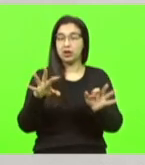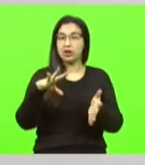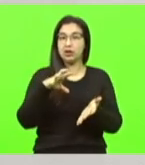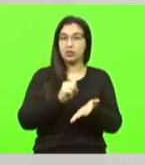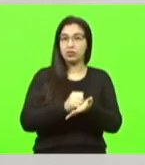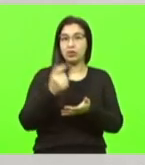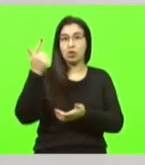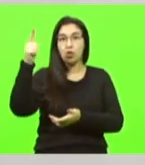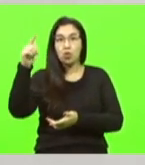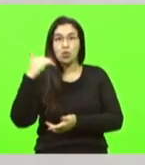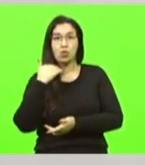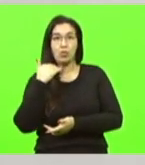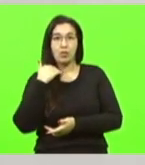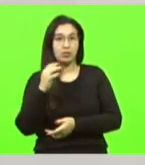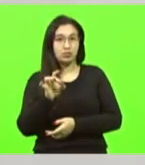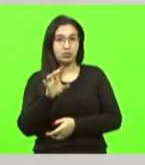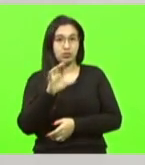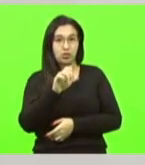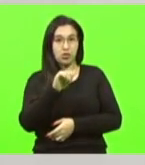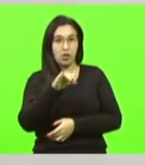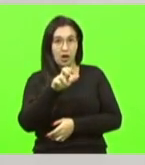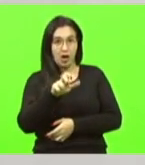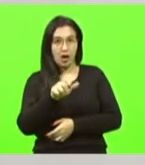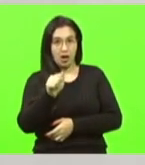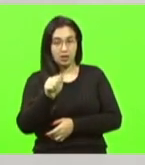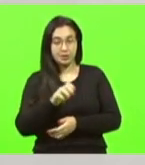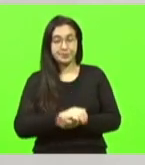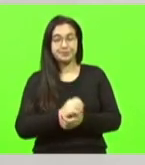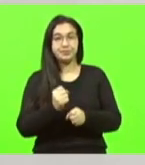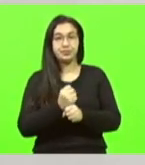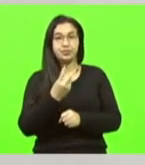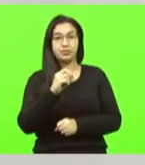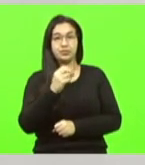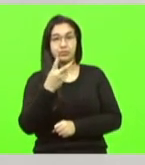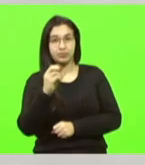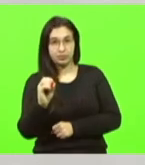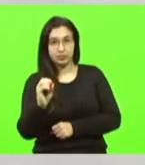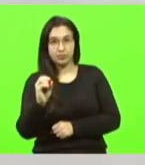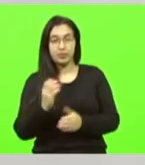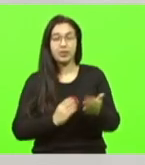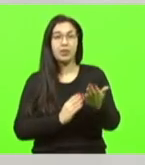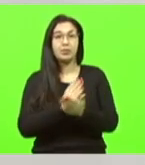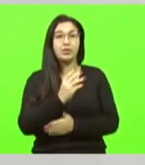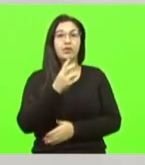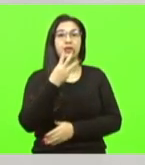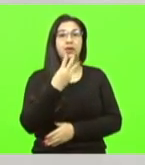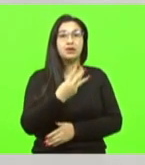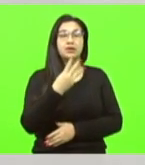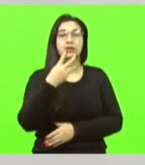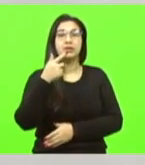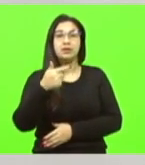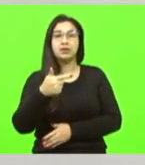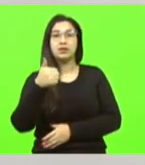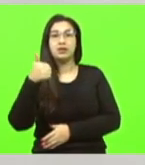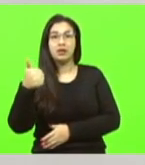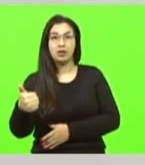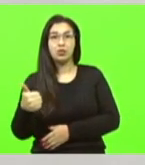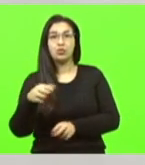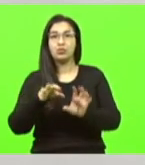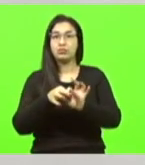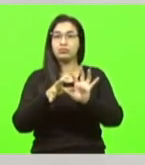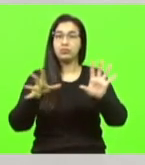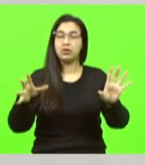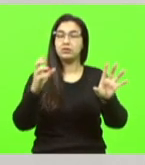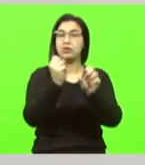bancos. Em 2020, foram aprovados na Prefeitura de Tijucas, 371 alvarás de construção,